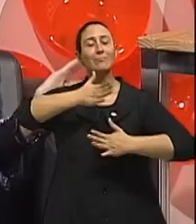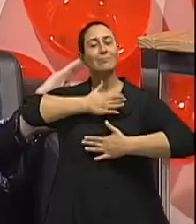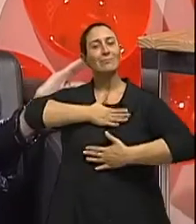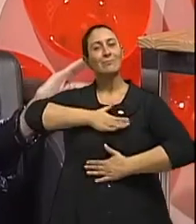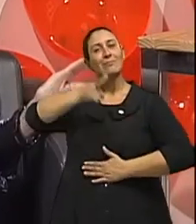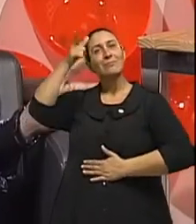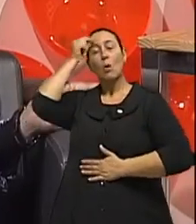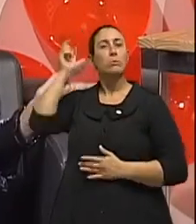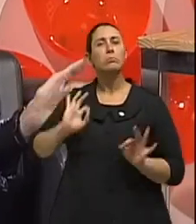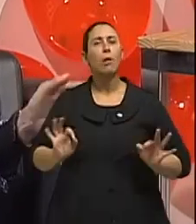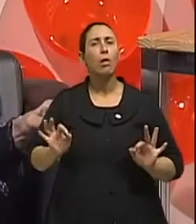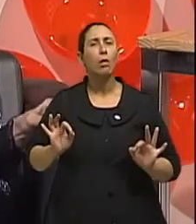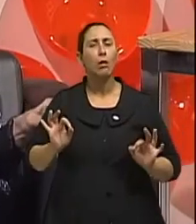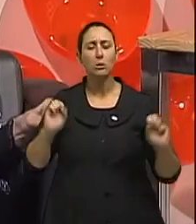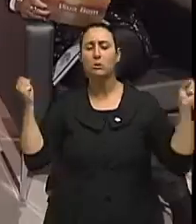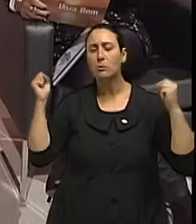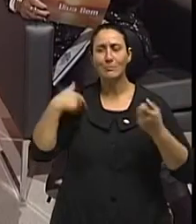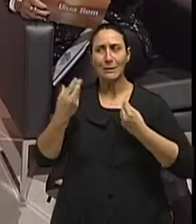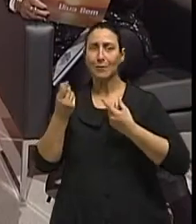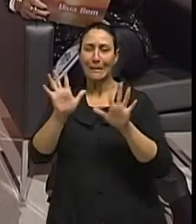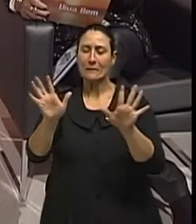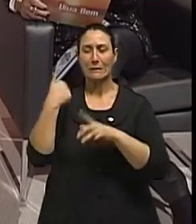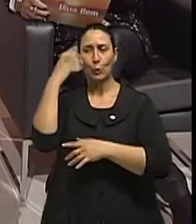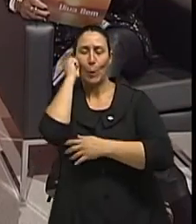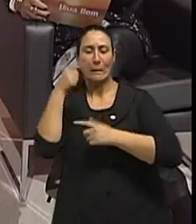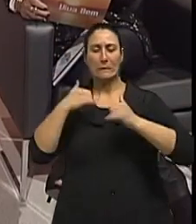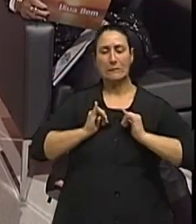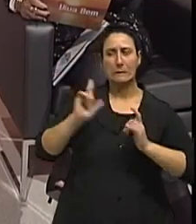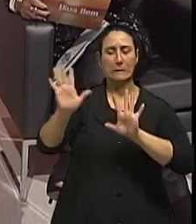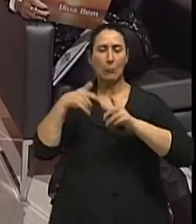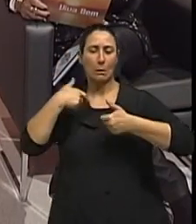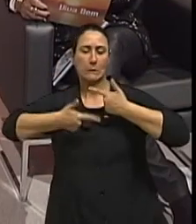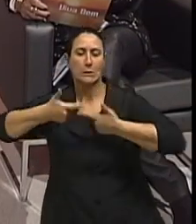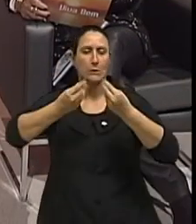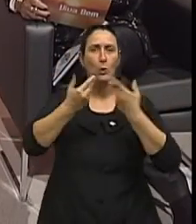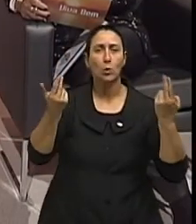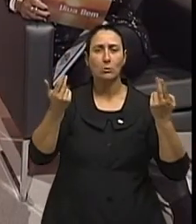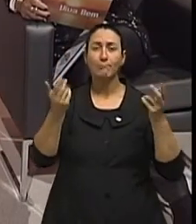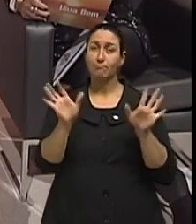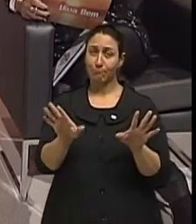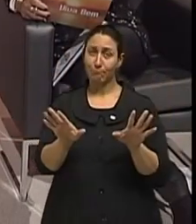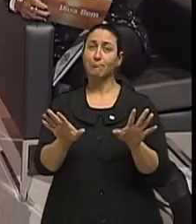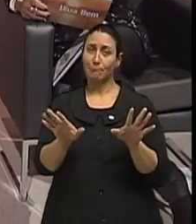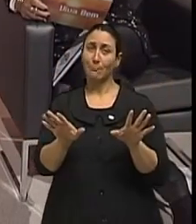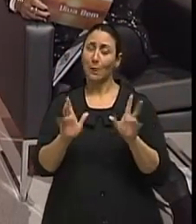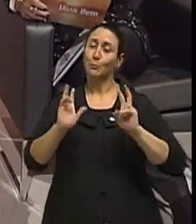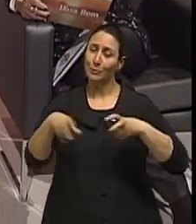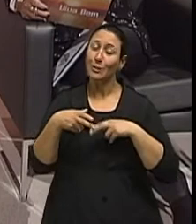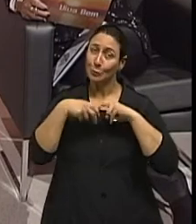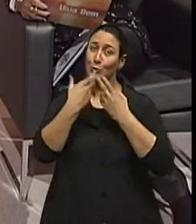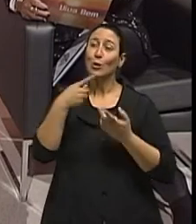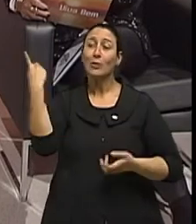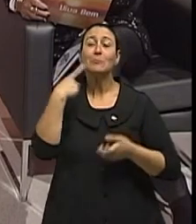que ela não vai poder relaxar mesmo. Claro. Nós sabemos que cada um de nós é diferente do outro. Por isso, a gente é só chamado de semelhante, né? É verdade.